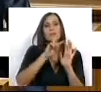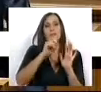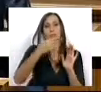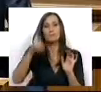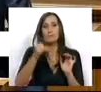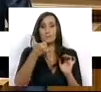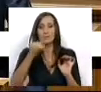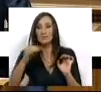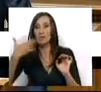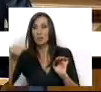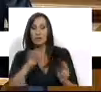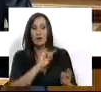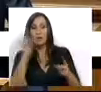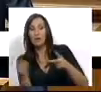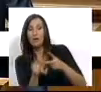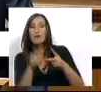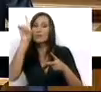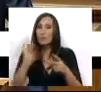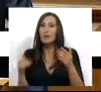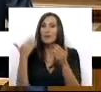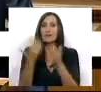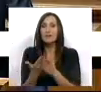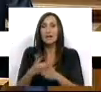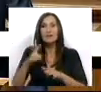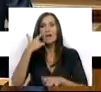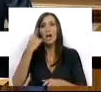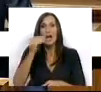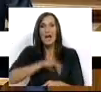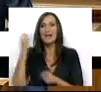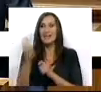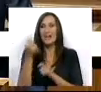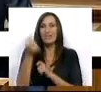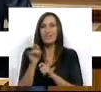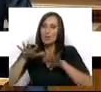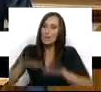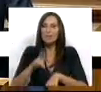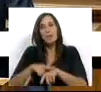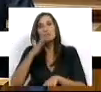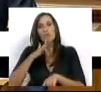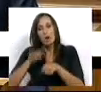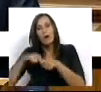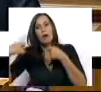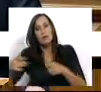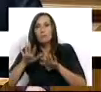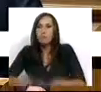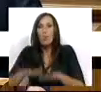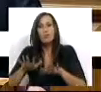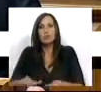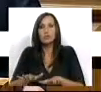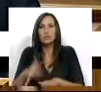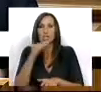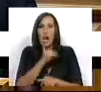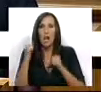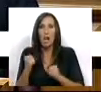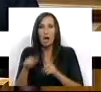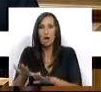e, por outro lado, era necessário também estabelecer o congelamento das rendas, ainda que de forma temporária, tendo presente, sobretudo, as